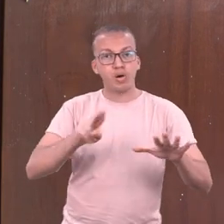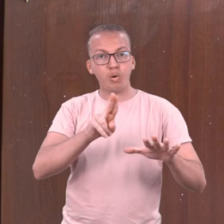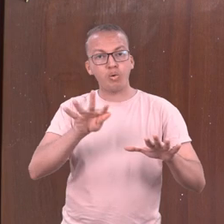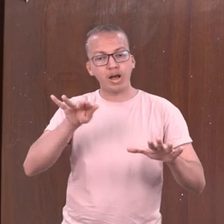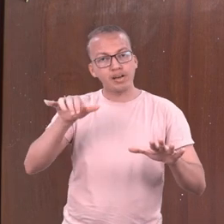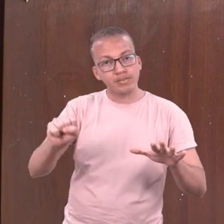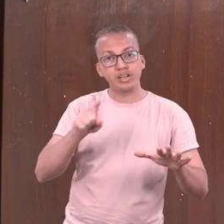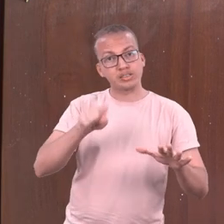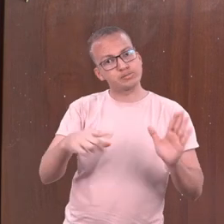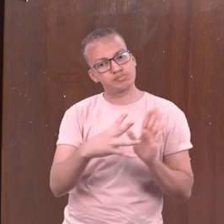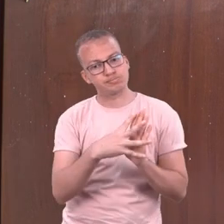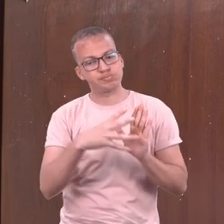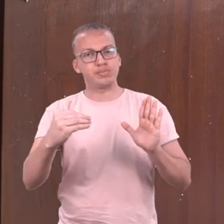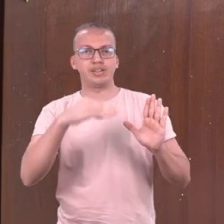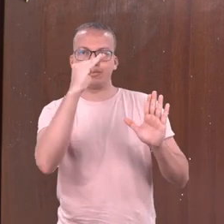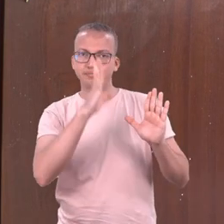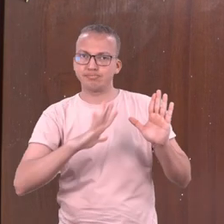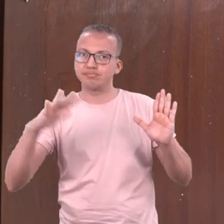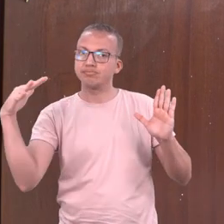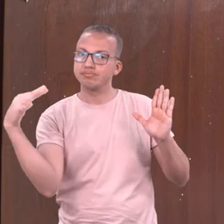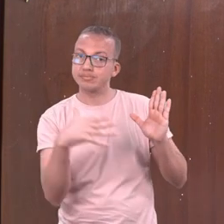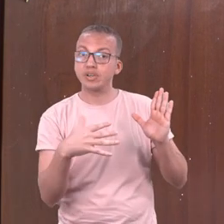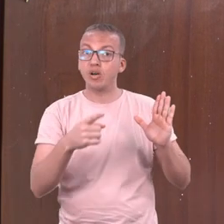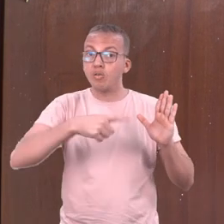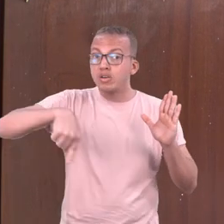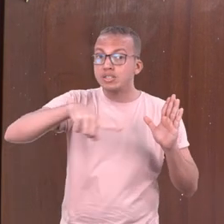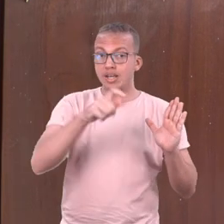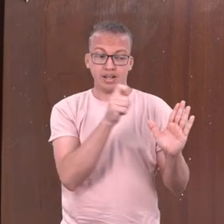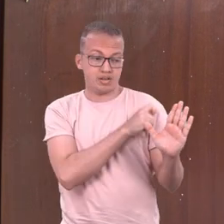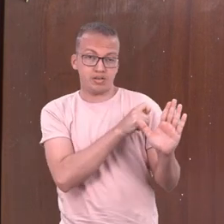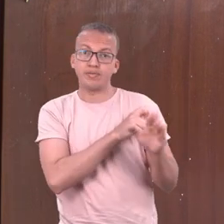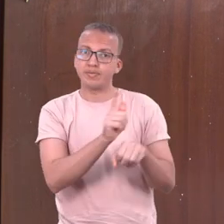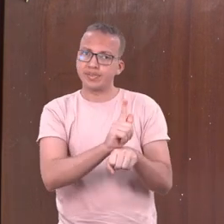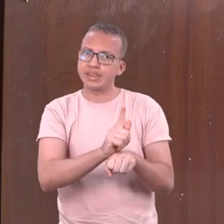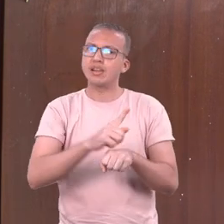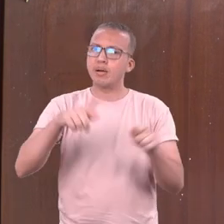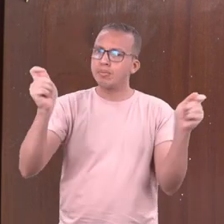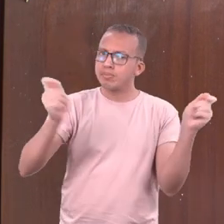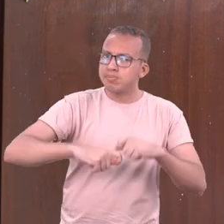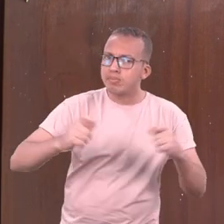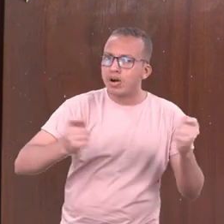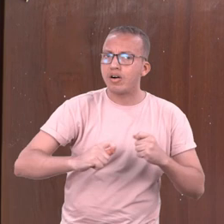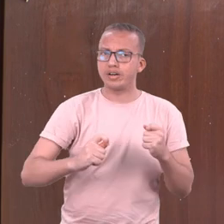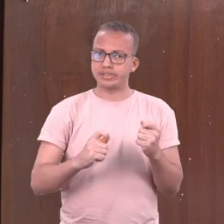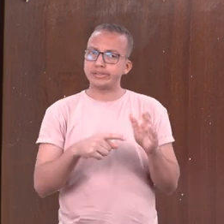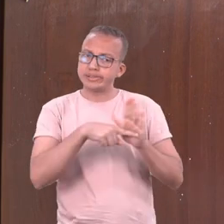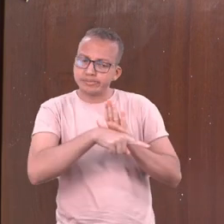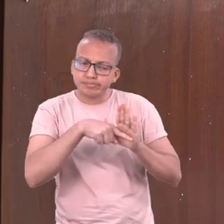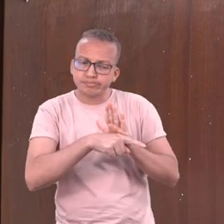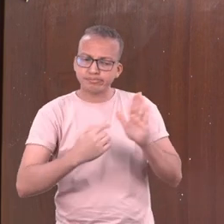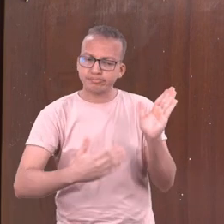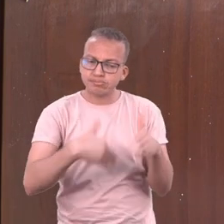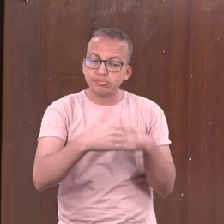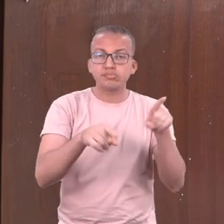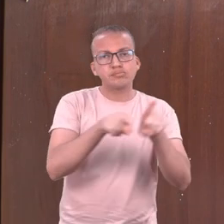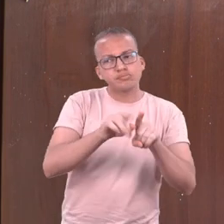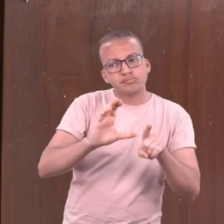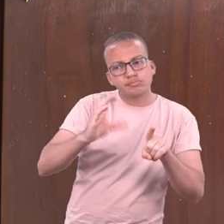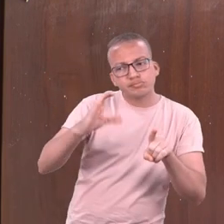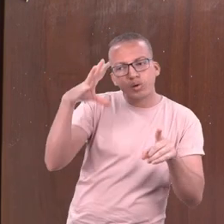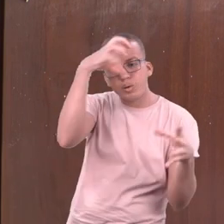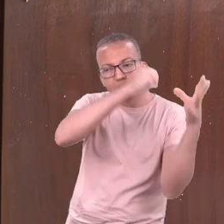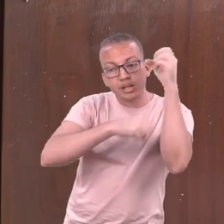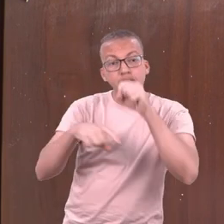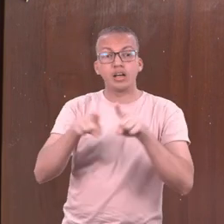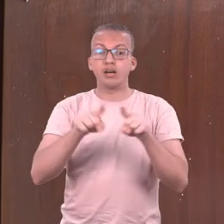Então, você aluno de graduação que está chegando agora, você sabia que você pode desenvolver pesquisas, fazer ciência e ainda aprender